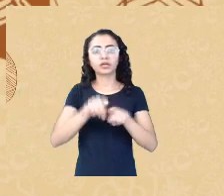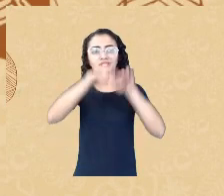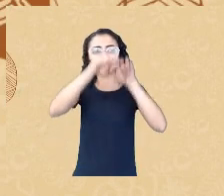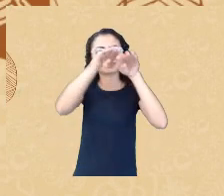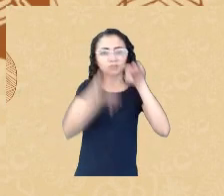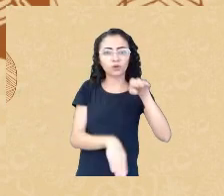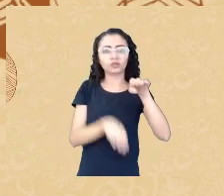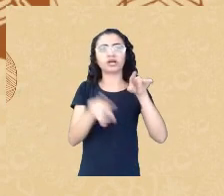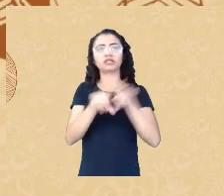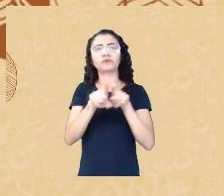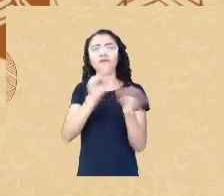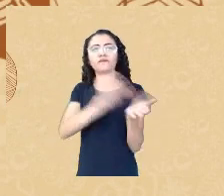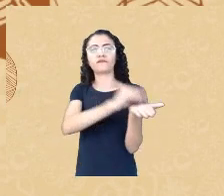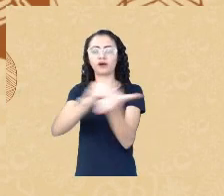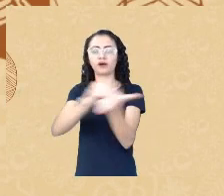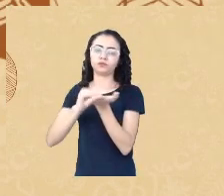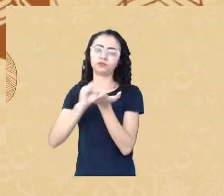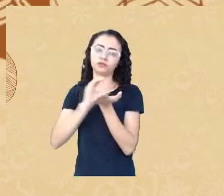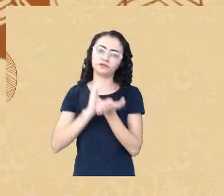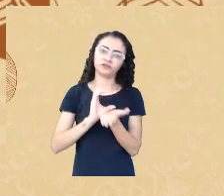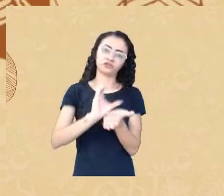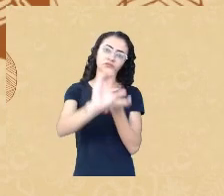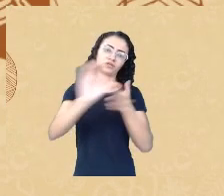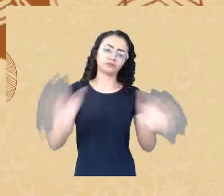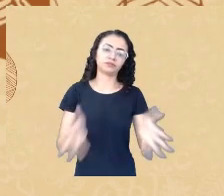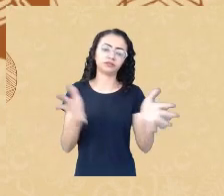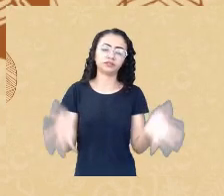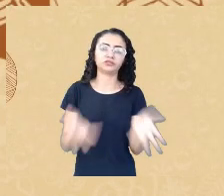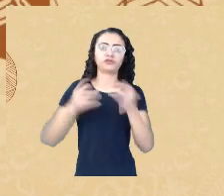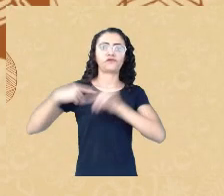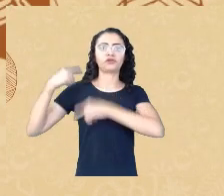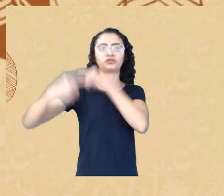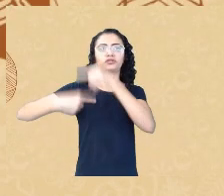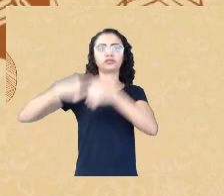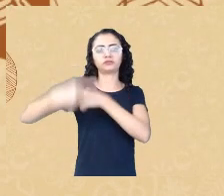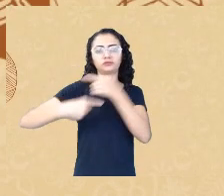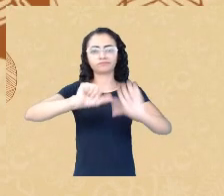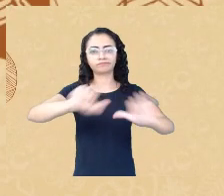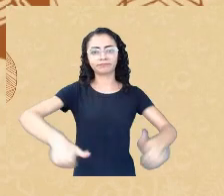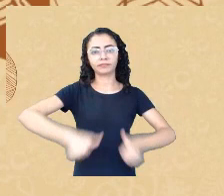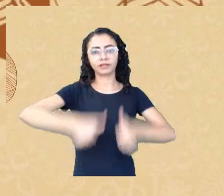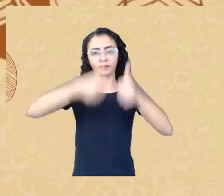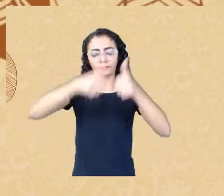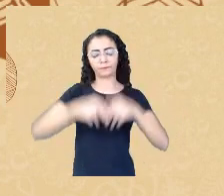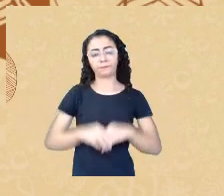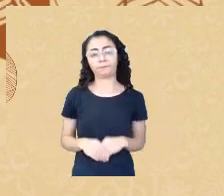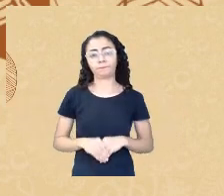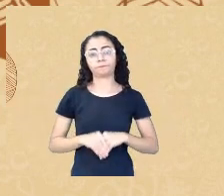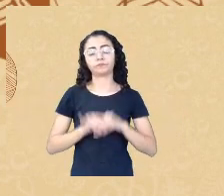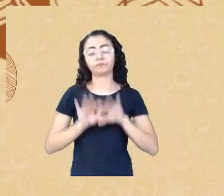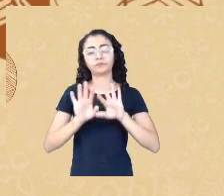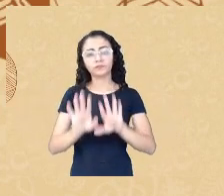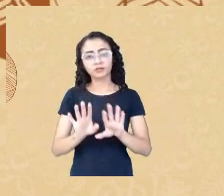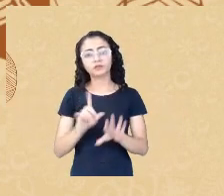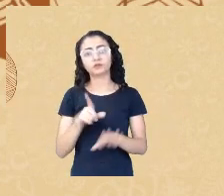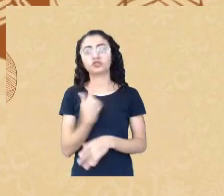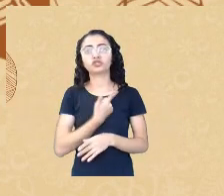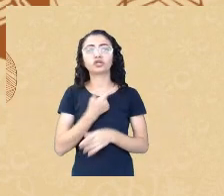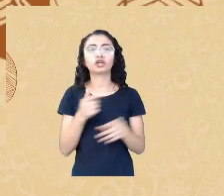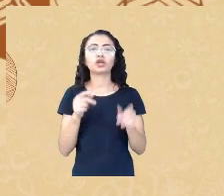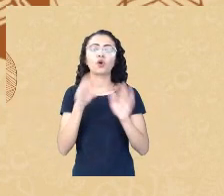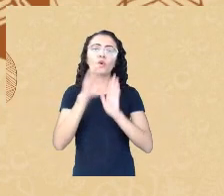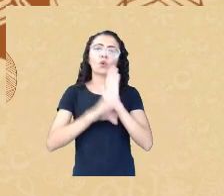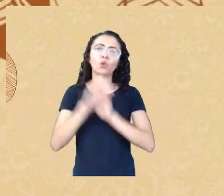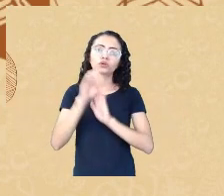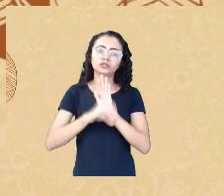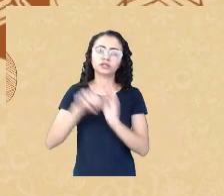mobilidade dessas gerações e aí então diante disso a gente tem que falar do conceito de meritocracia e o conceito é muito bonito